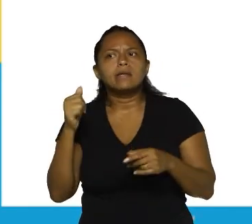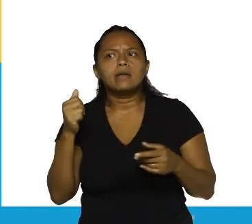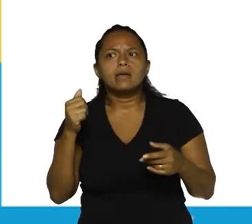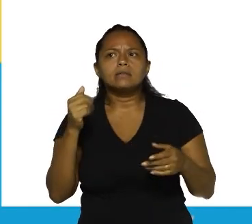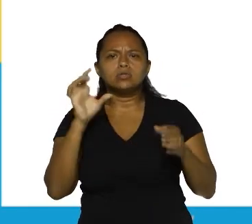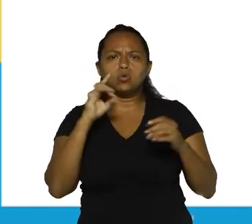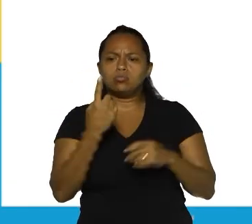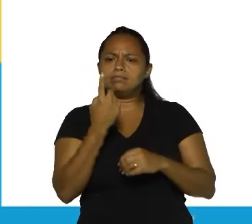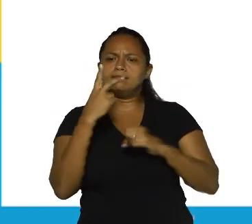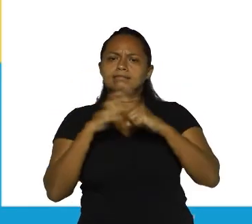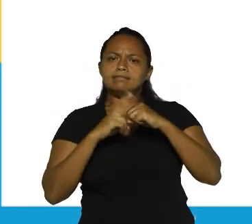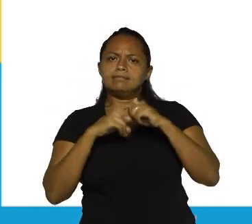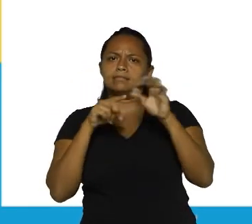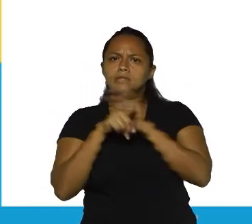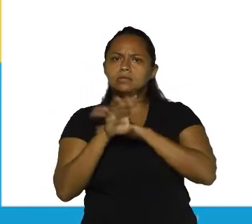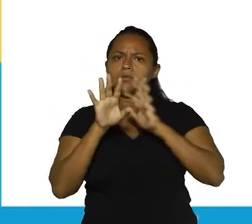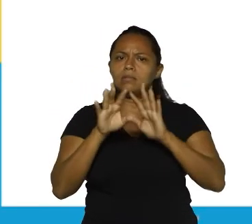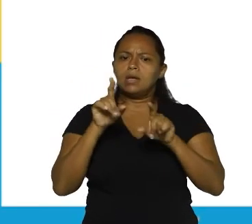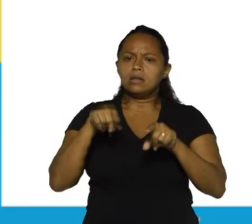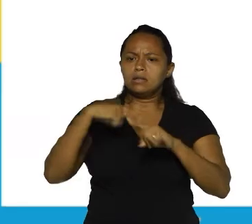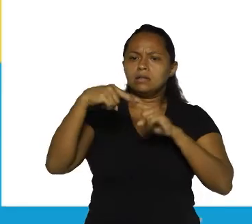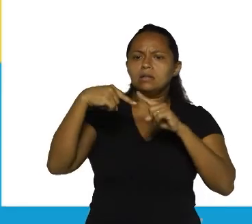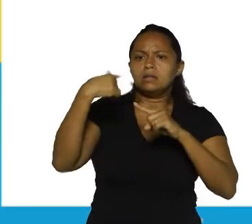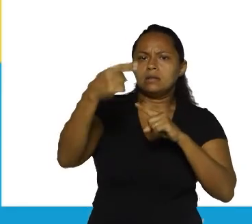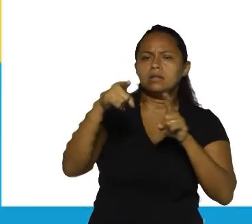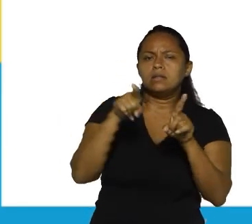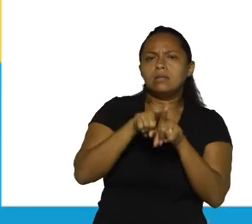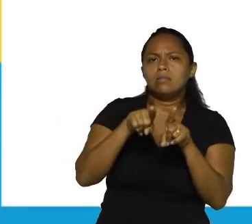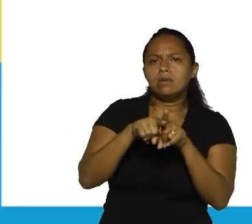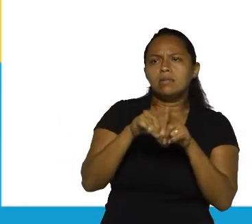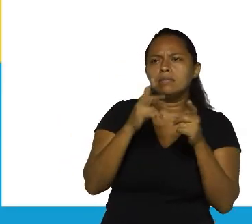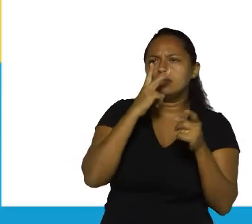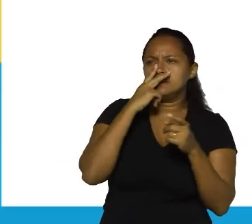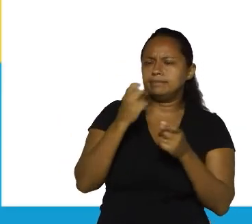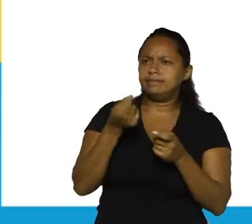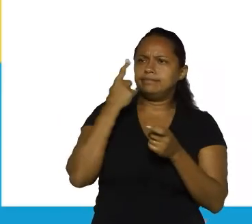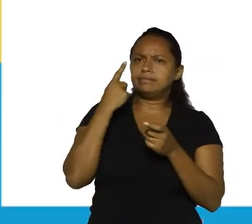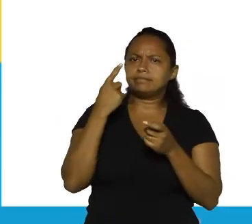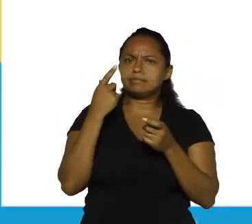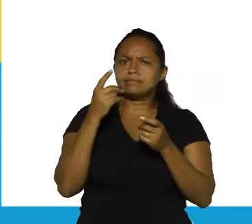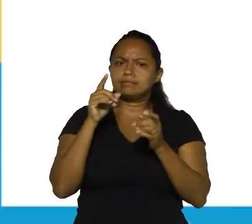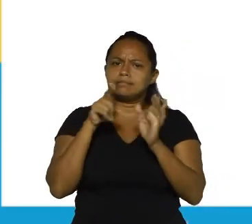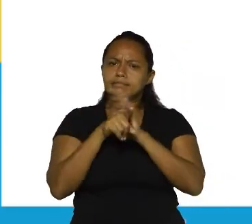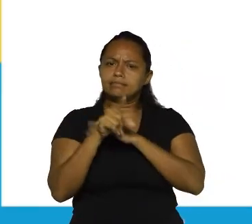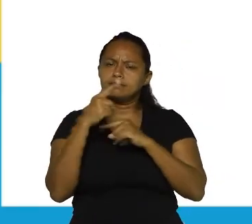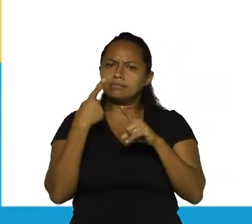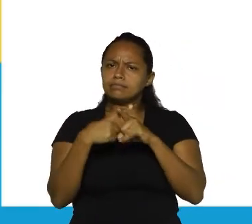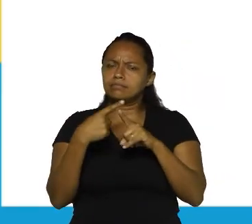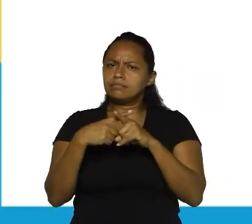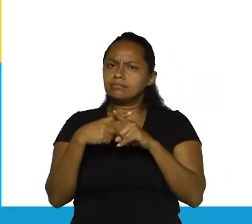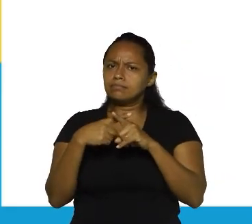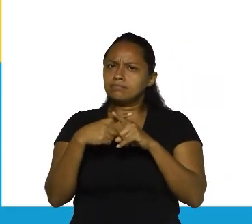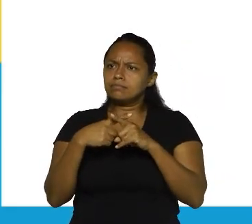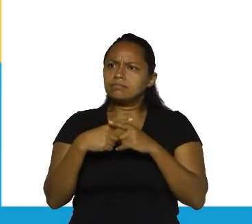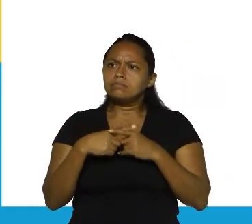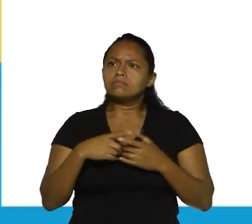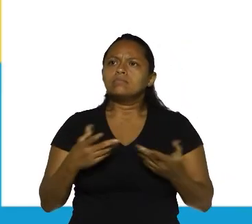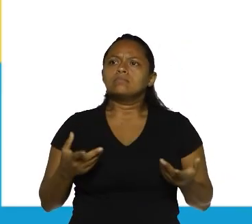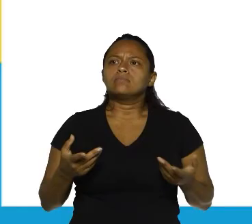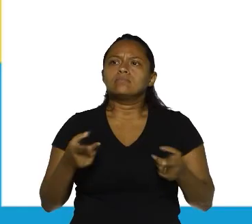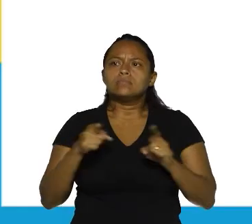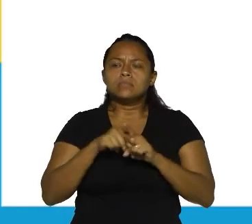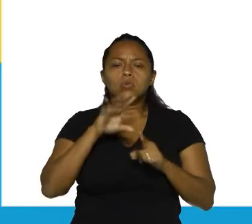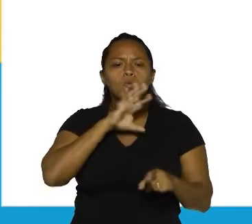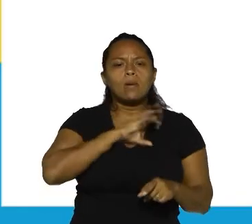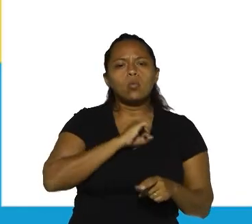o verbo perguntar, mas depois de também, fica implícita a palavra perguntou. A mesma coisa vai acontecer,